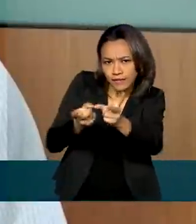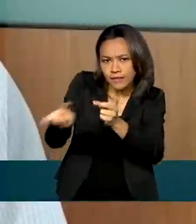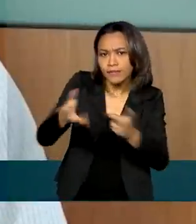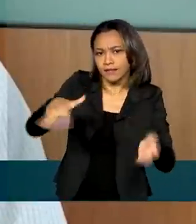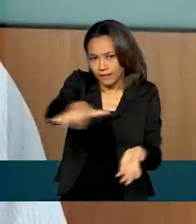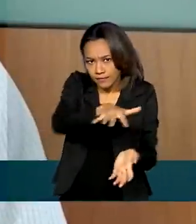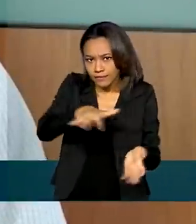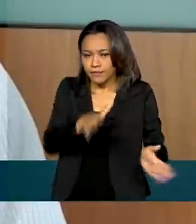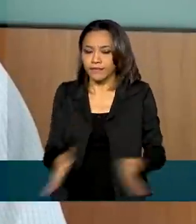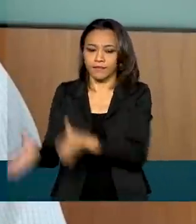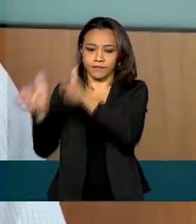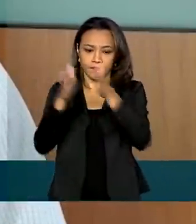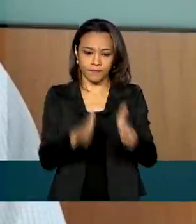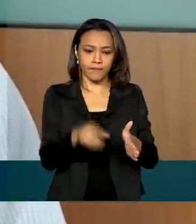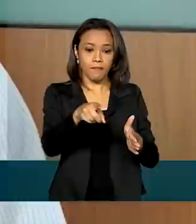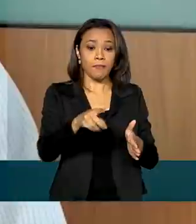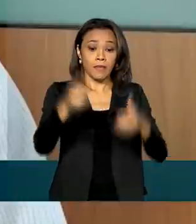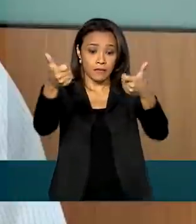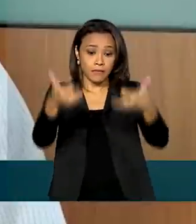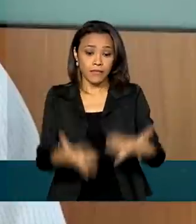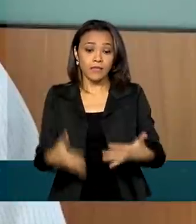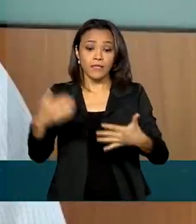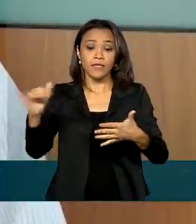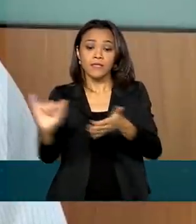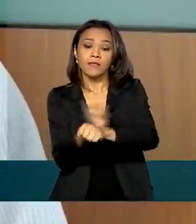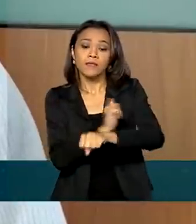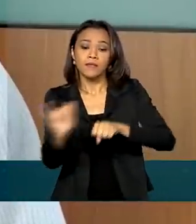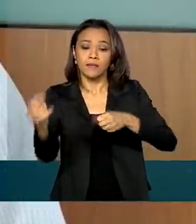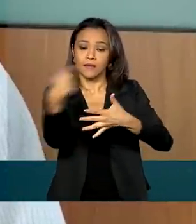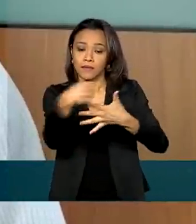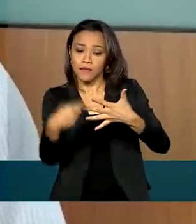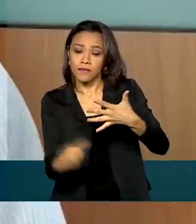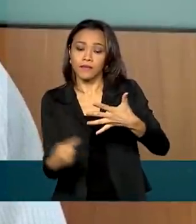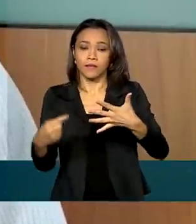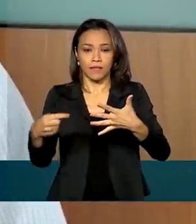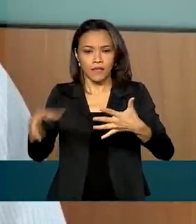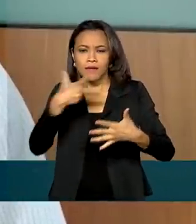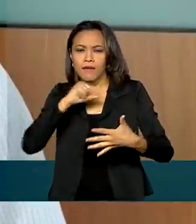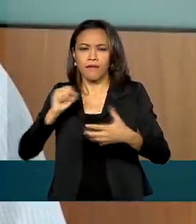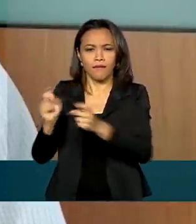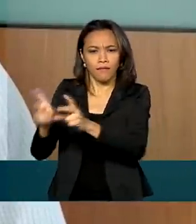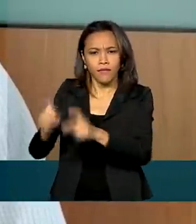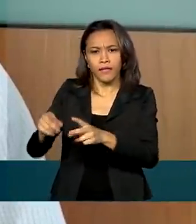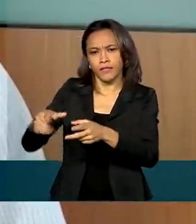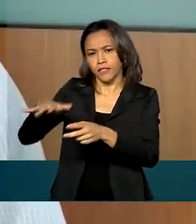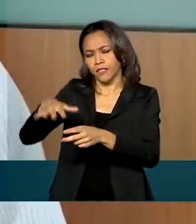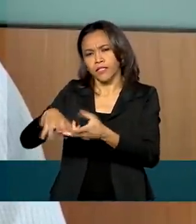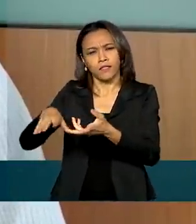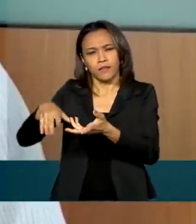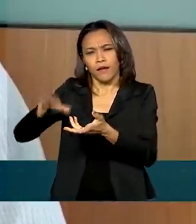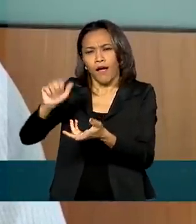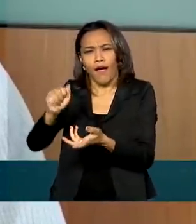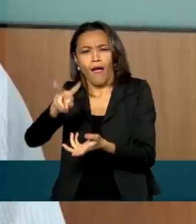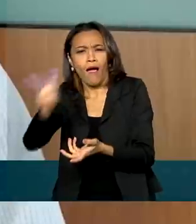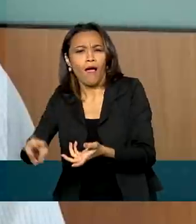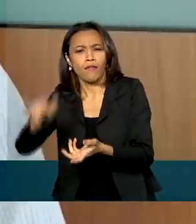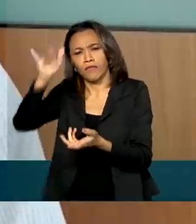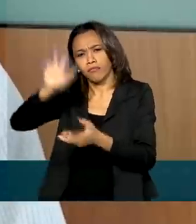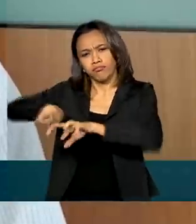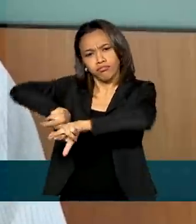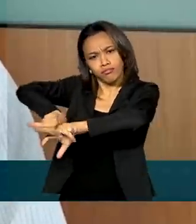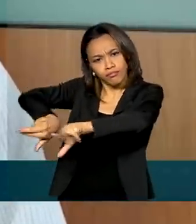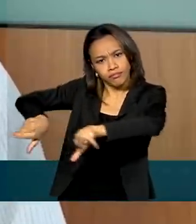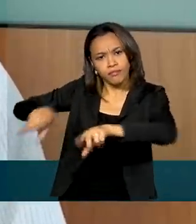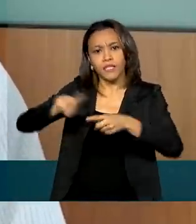Essa medida permitirá que os compradores, criadores de aves, suínos e a própria indústria esmagadora de soja